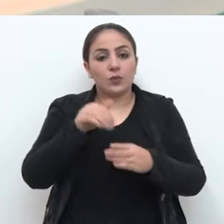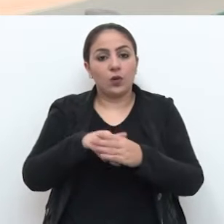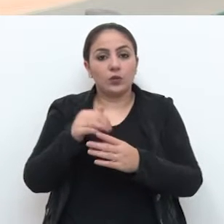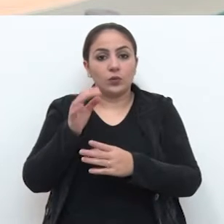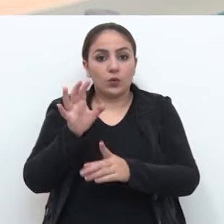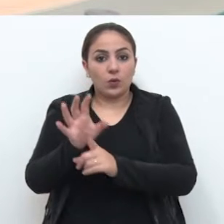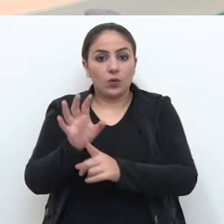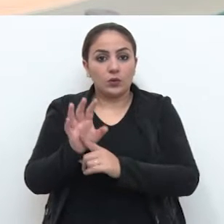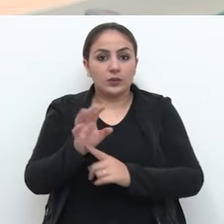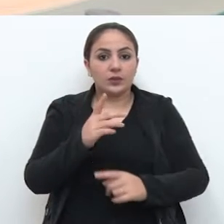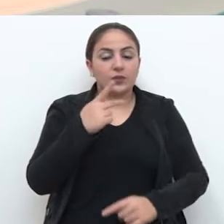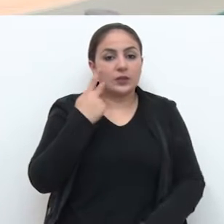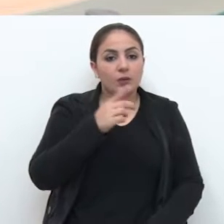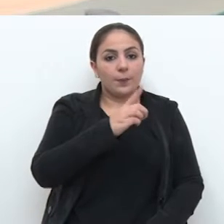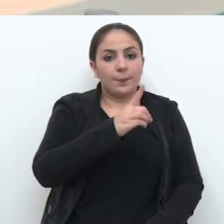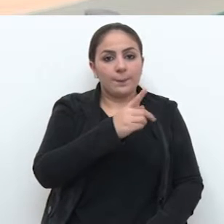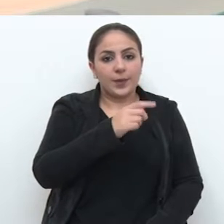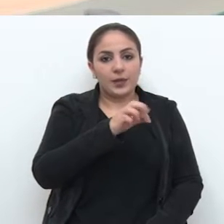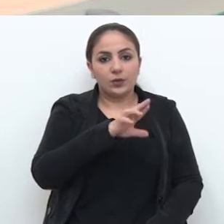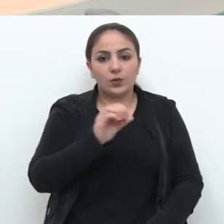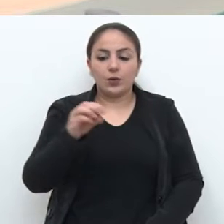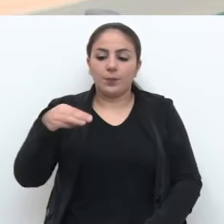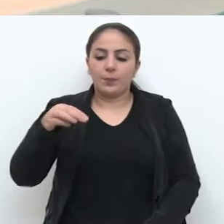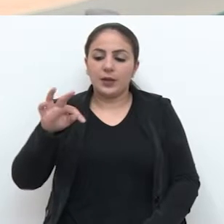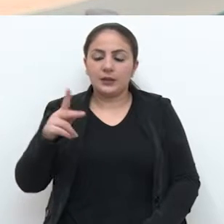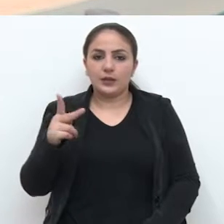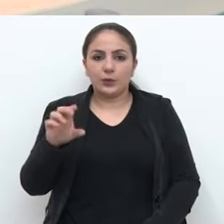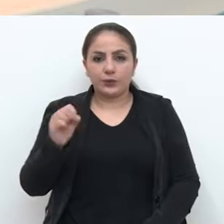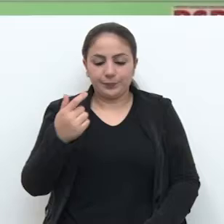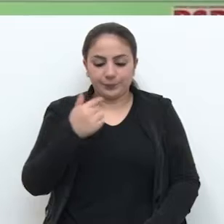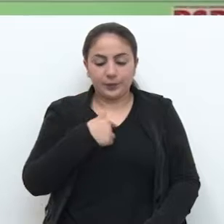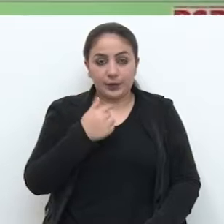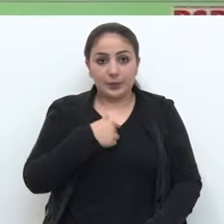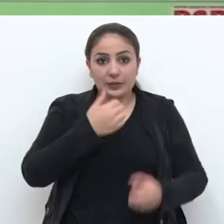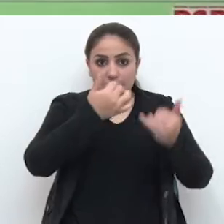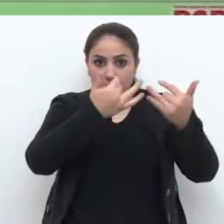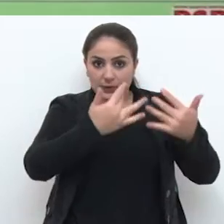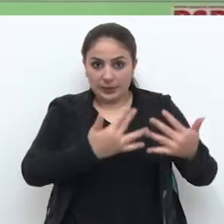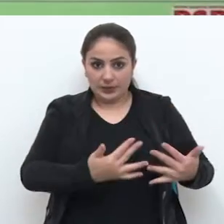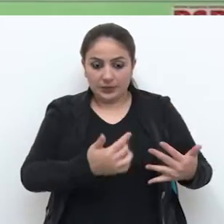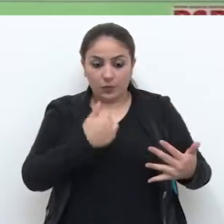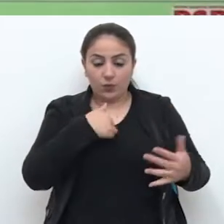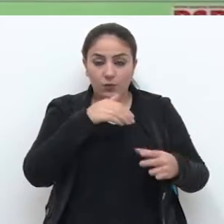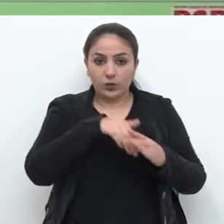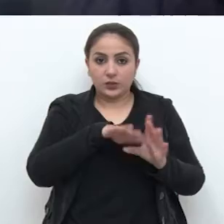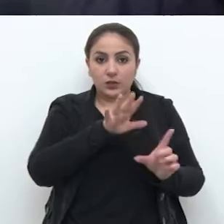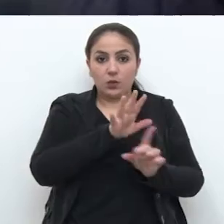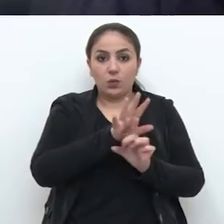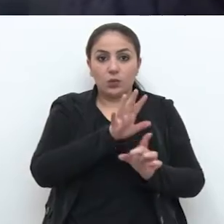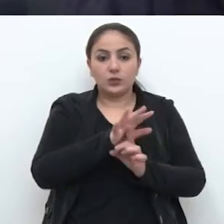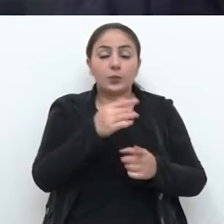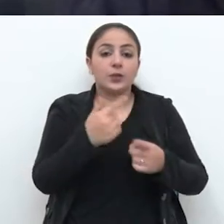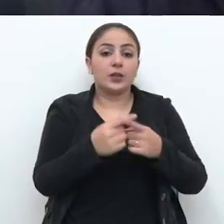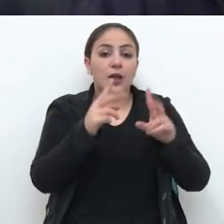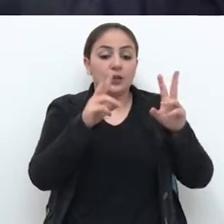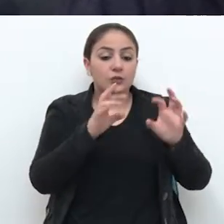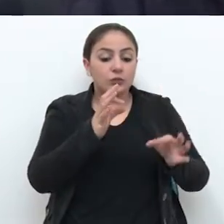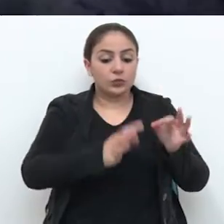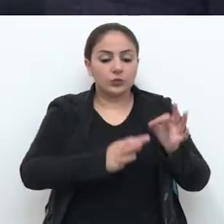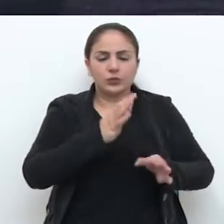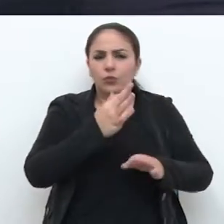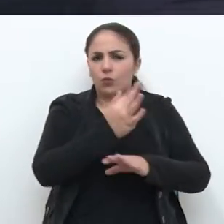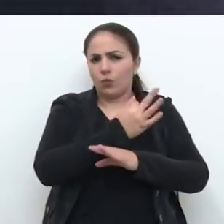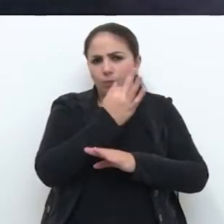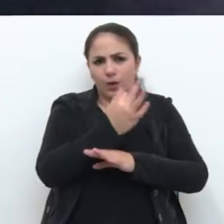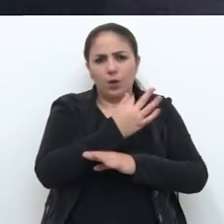votos contrários dos vereadores Pedro Danelli e Matheus Vesp. Minha justificativa e o motivo pelo qual voltei contrário é tão somente o